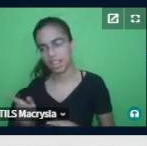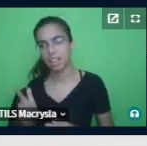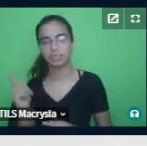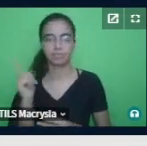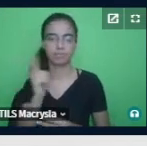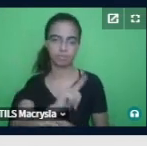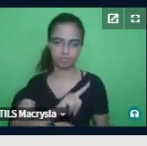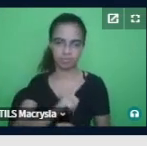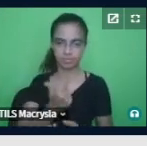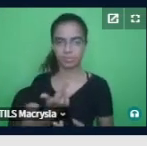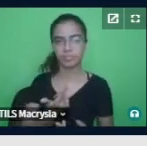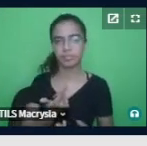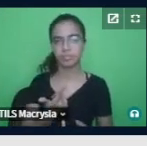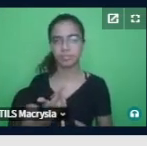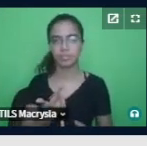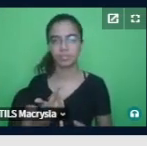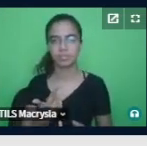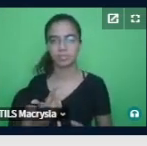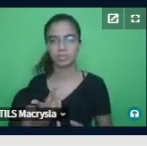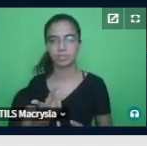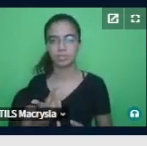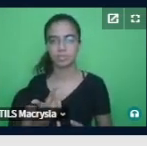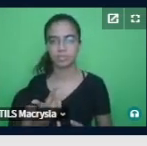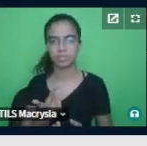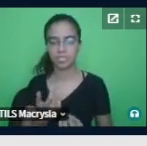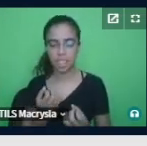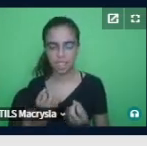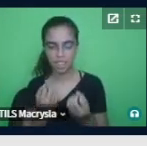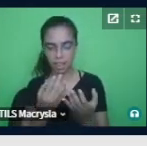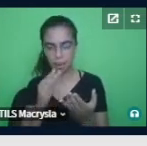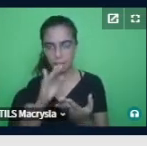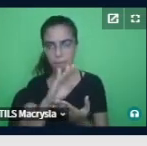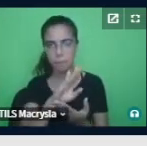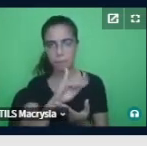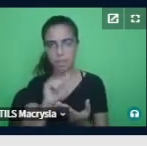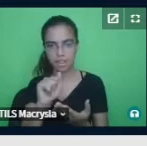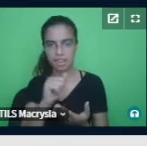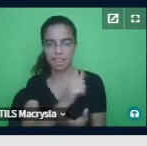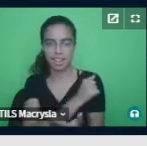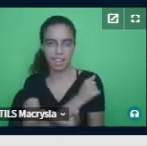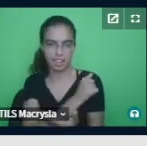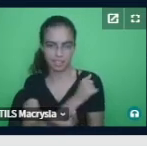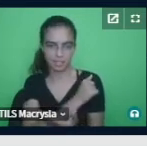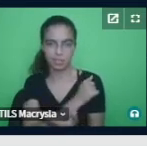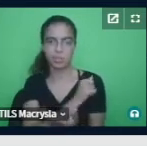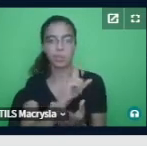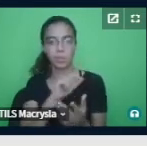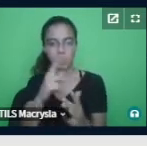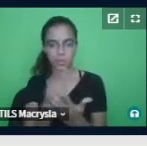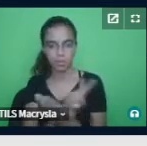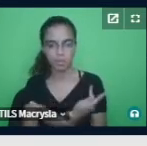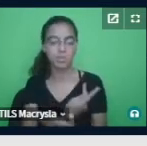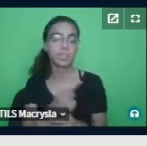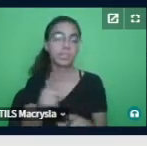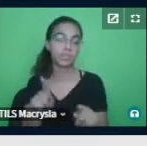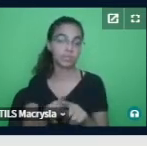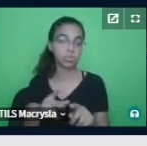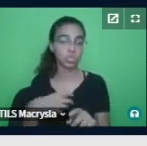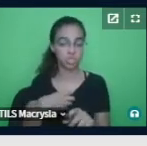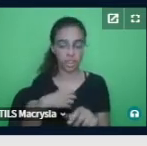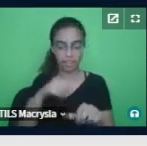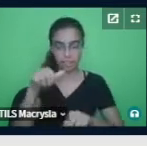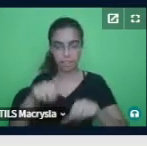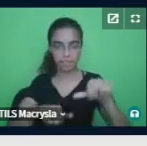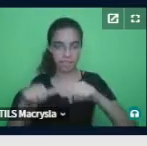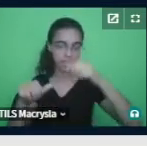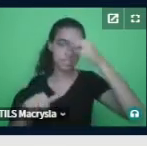fez acomodações para a Bia levando em consideração esse aspecto em instrumentos avaliativos, aqui há